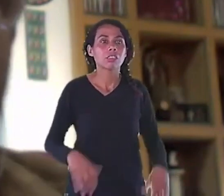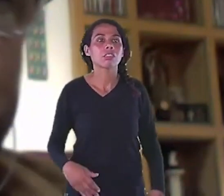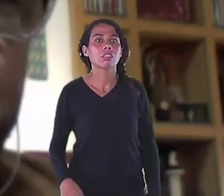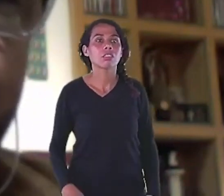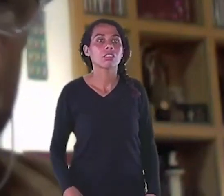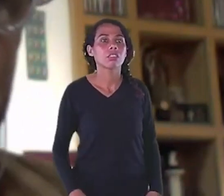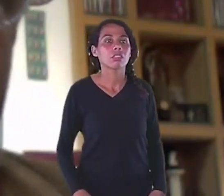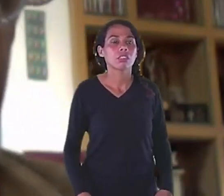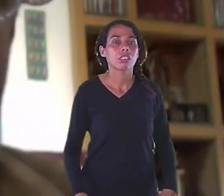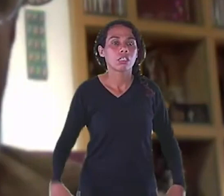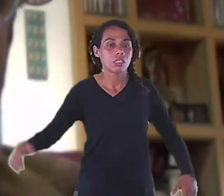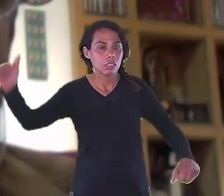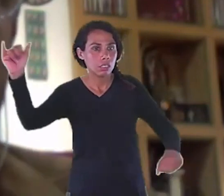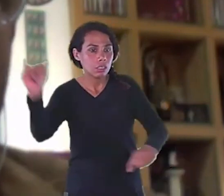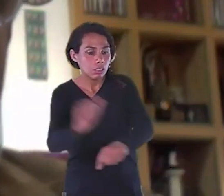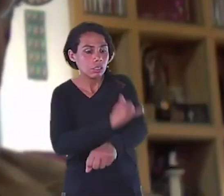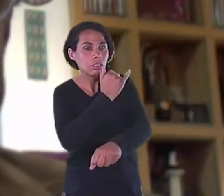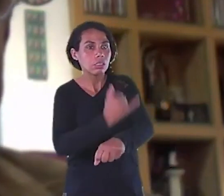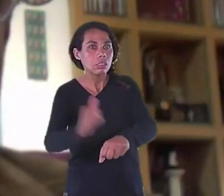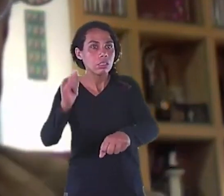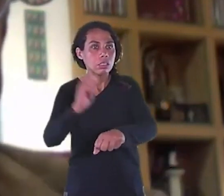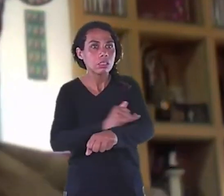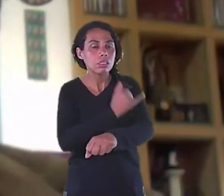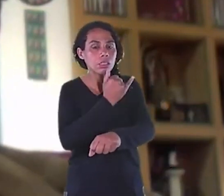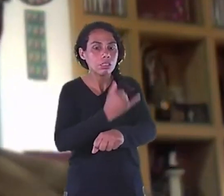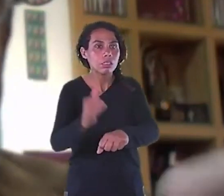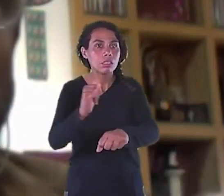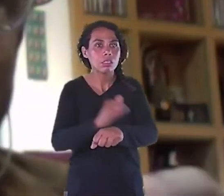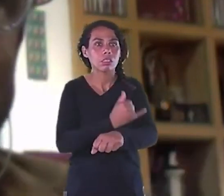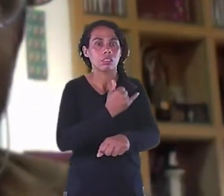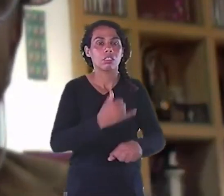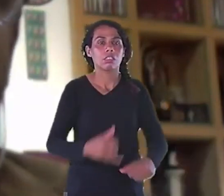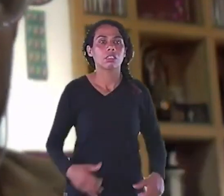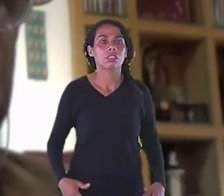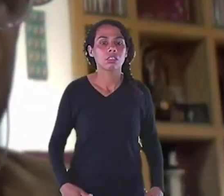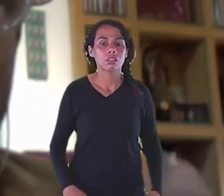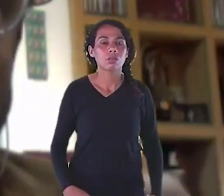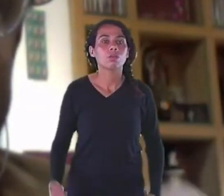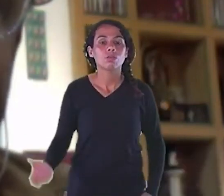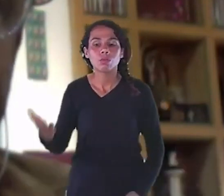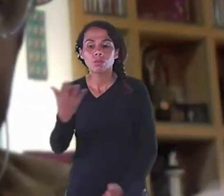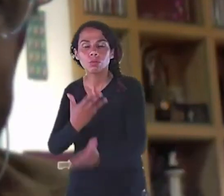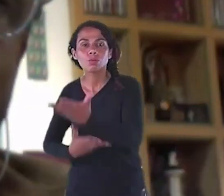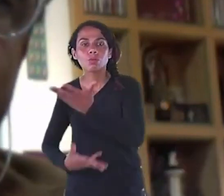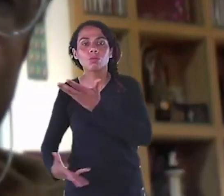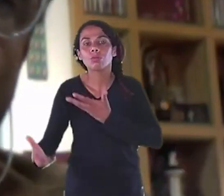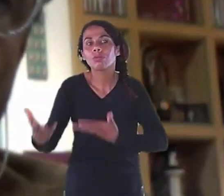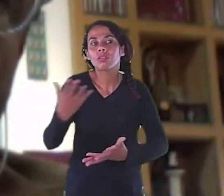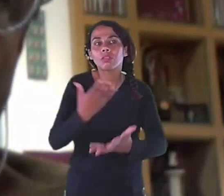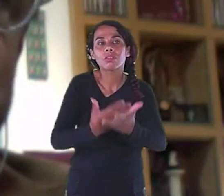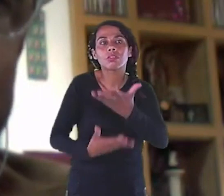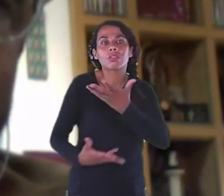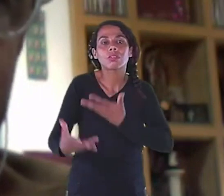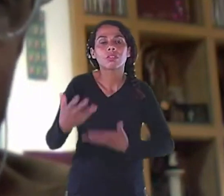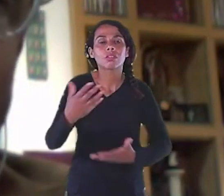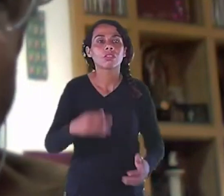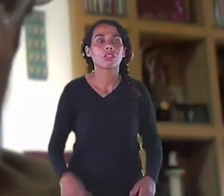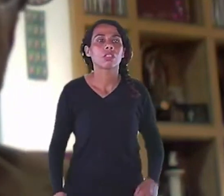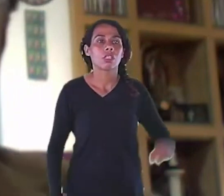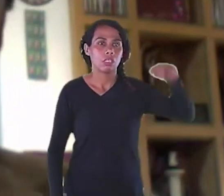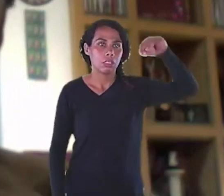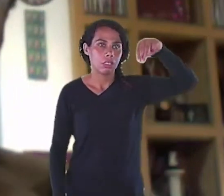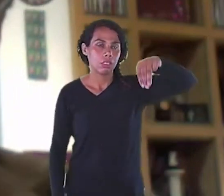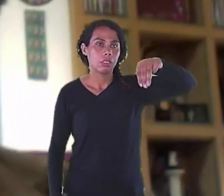Aplicava Depois a rotina Na universidade Essa maneira Afonso De utilizar Essa metodologia Do design